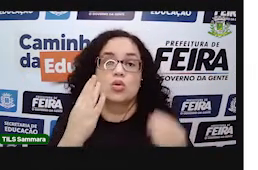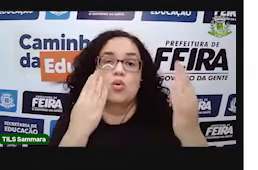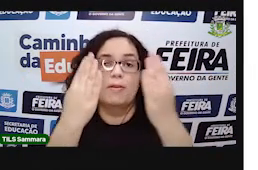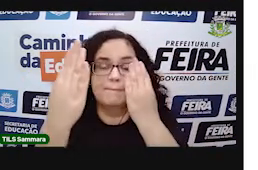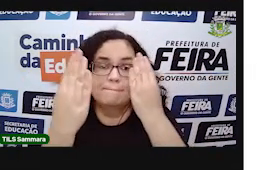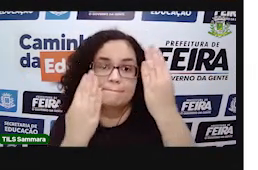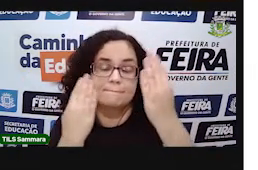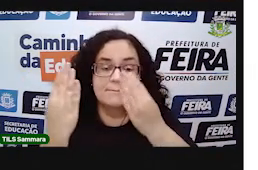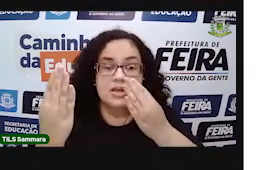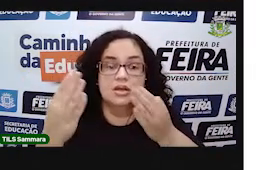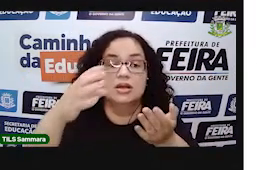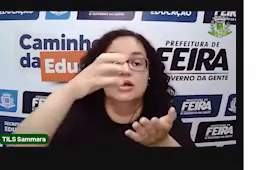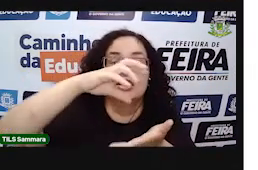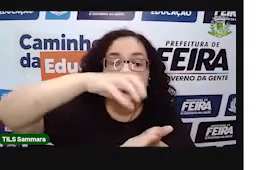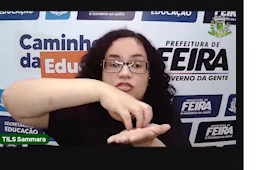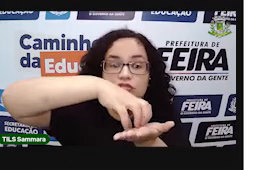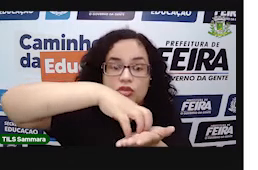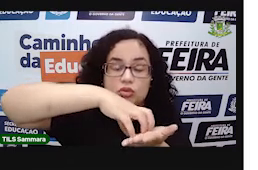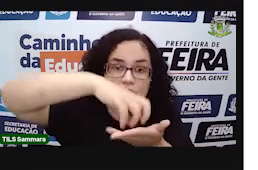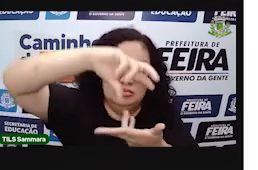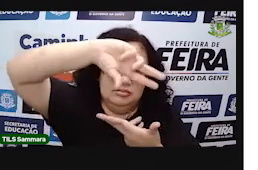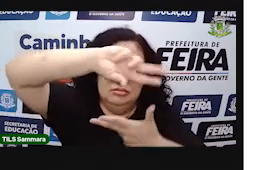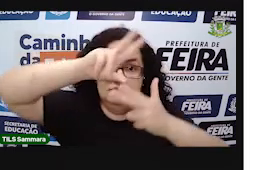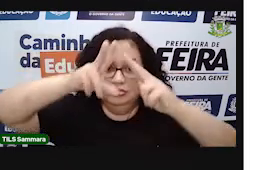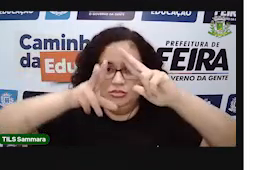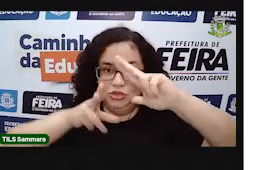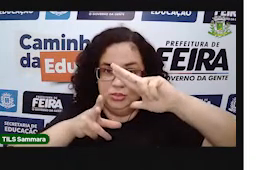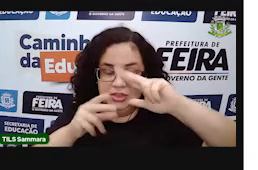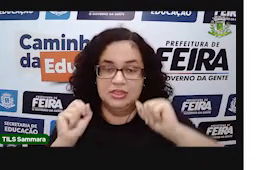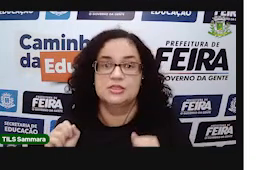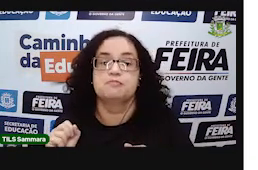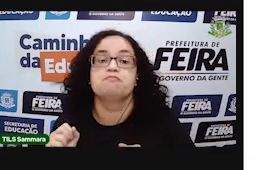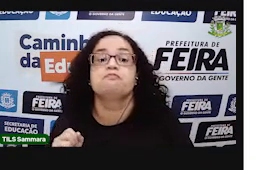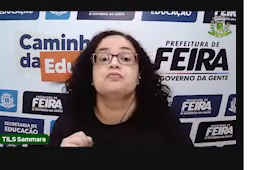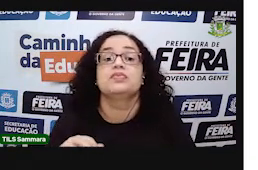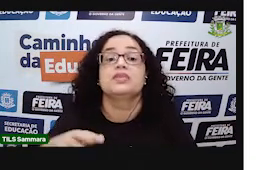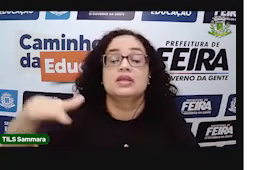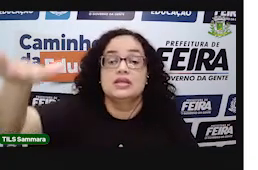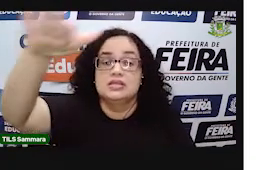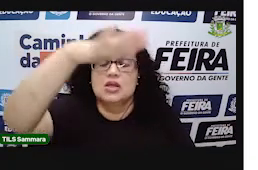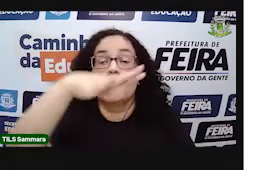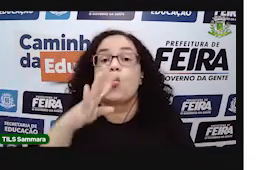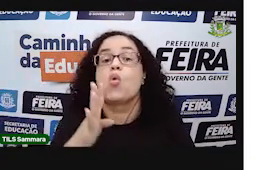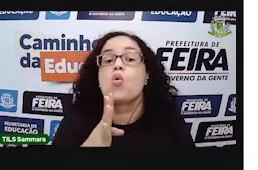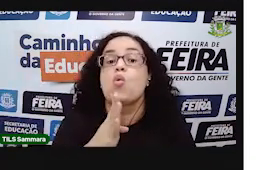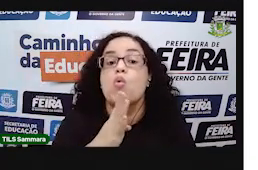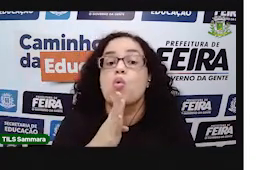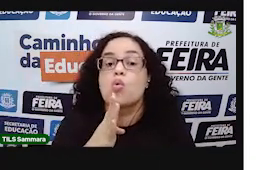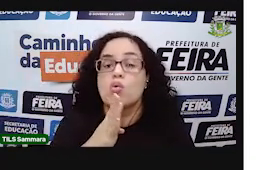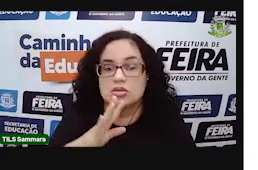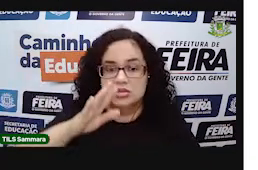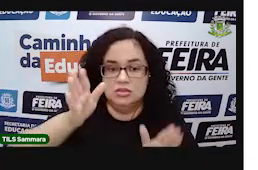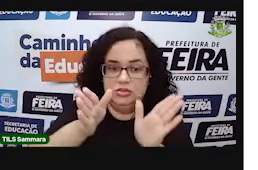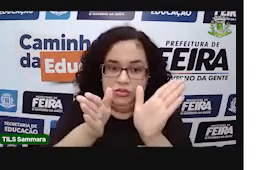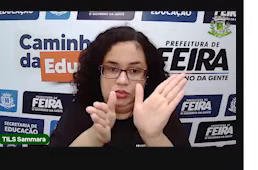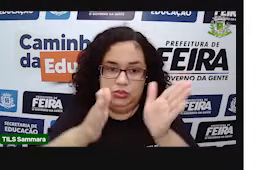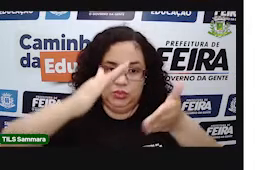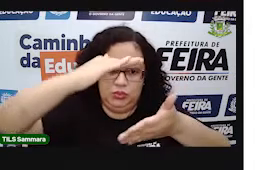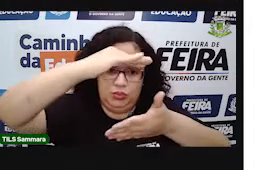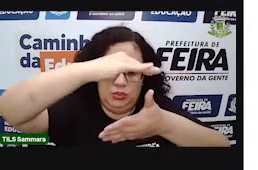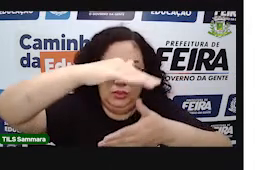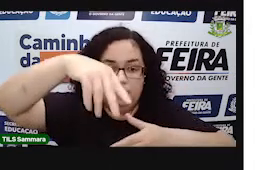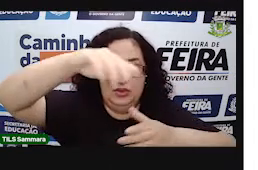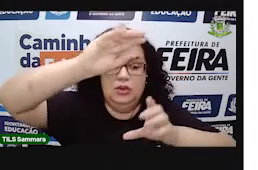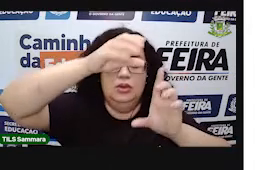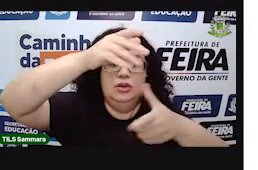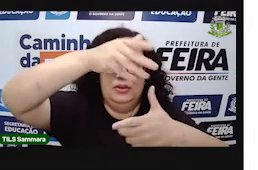nomes e a comparar figuras geométricas espaciais. Algumas que a gente já até conhece, como